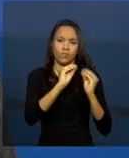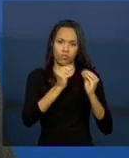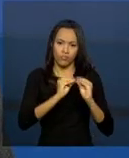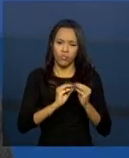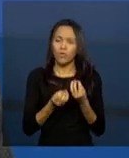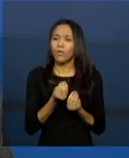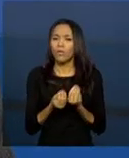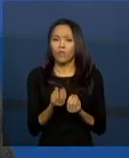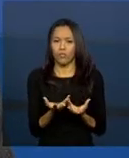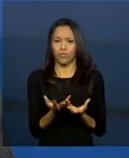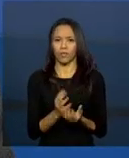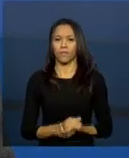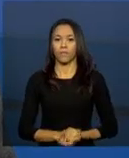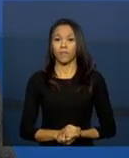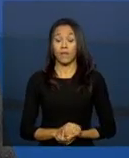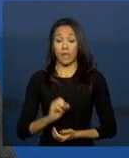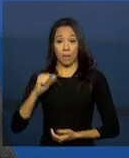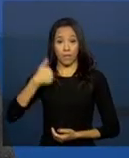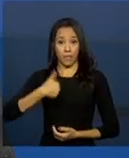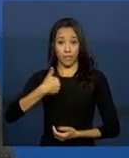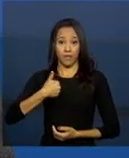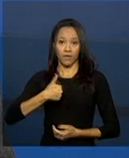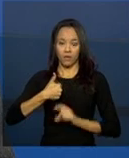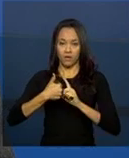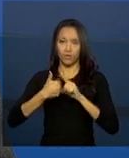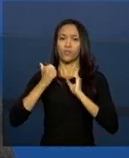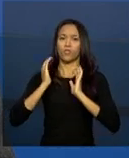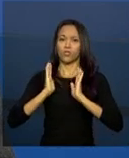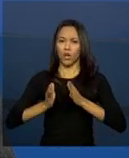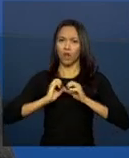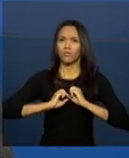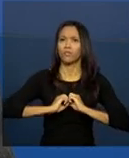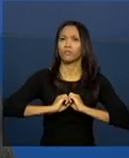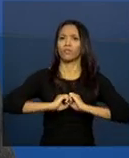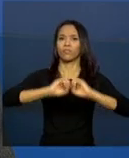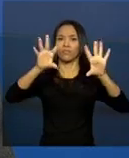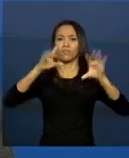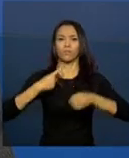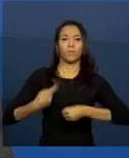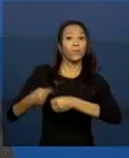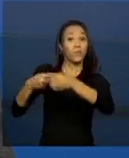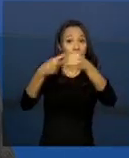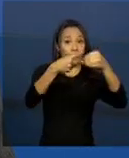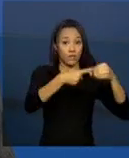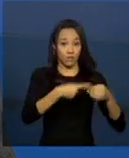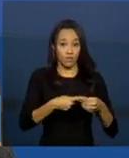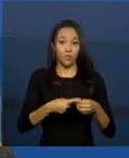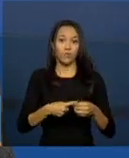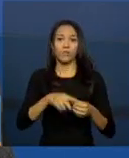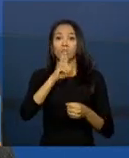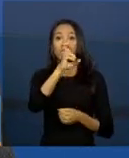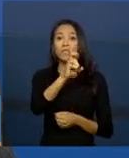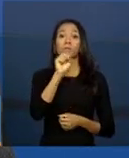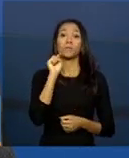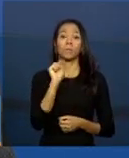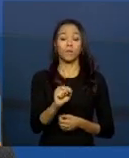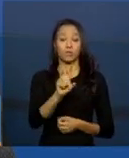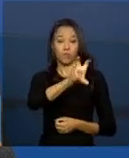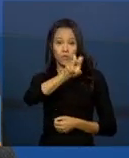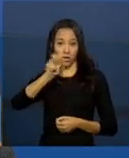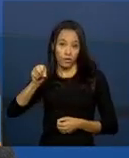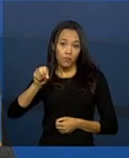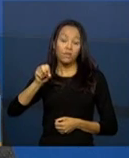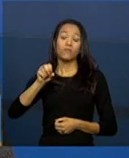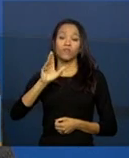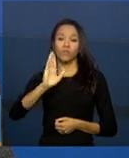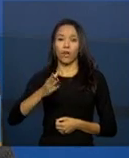tiragem e enviamos para os municípios, mas são 5.500 municípios, são muitos